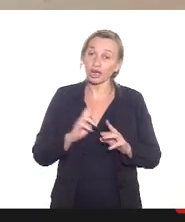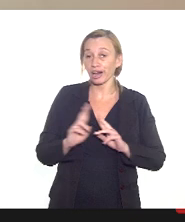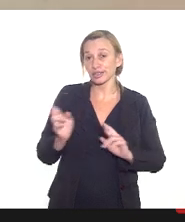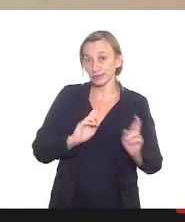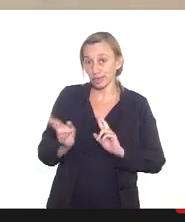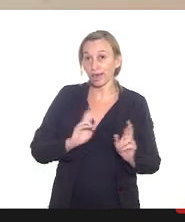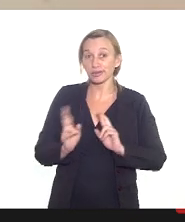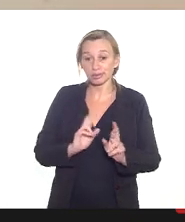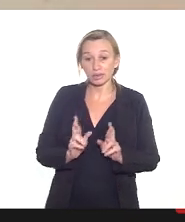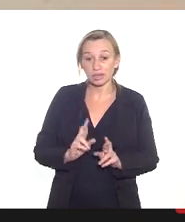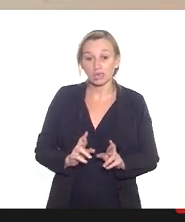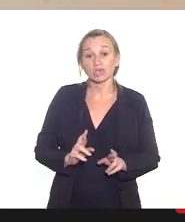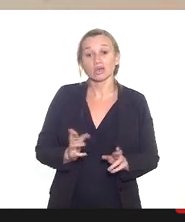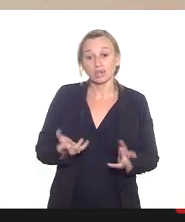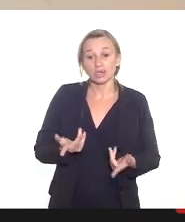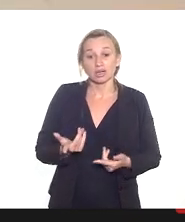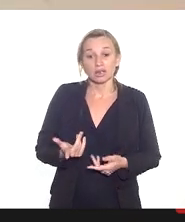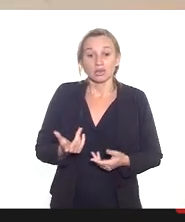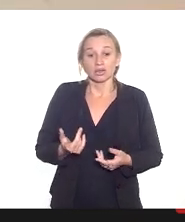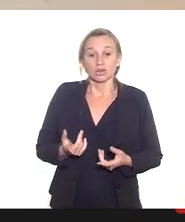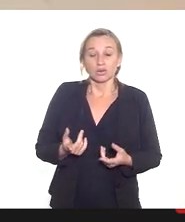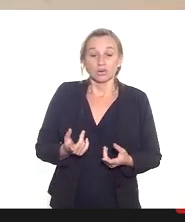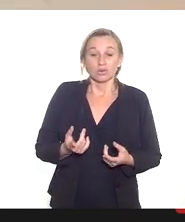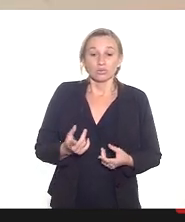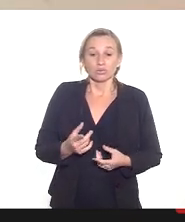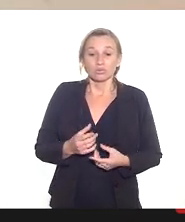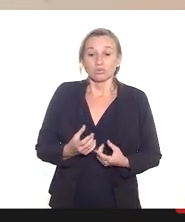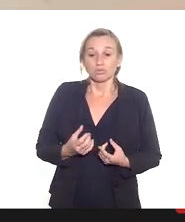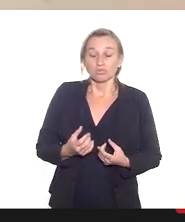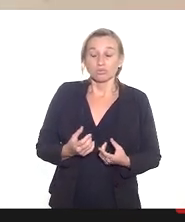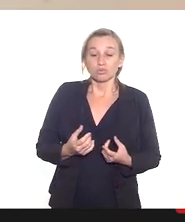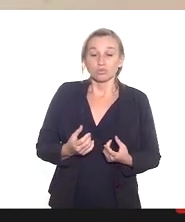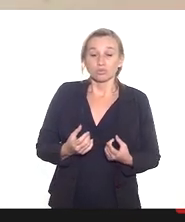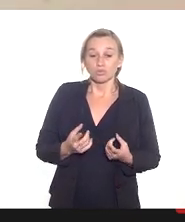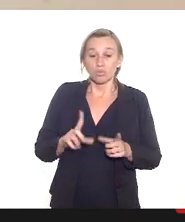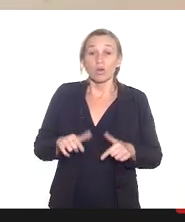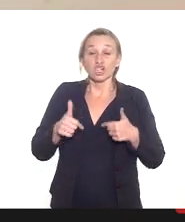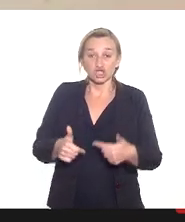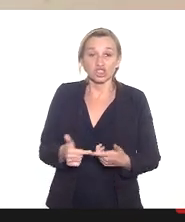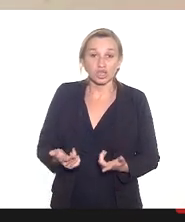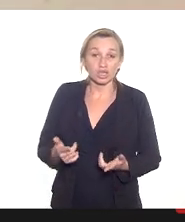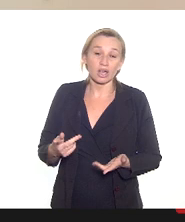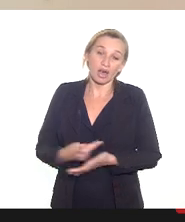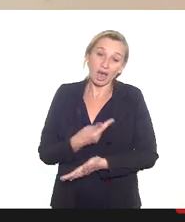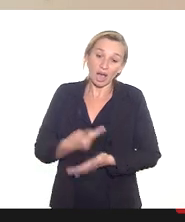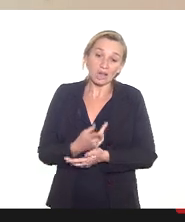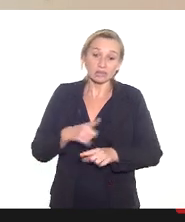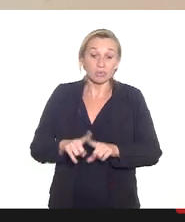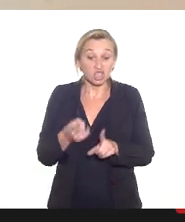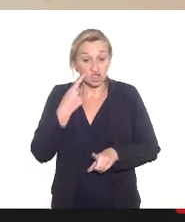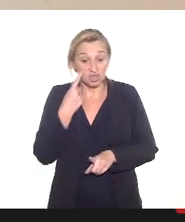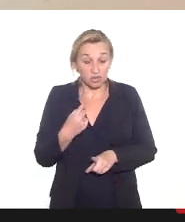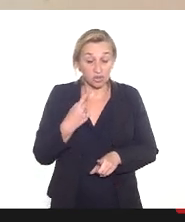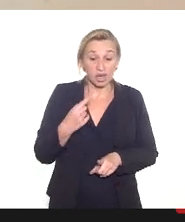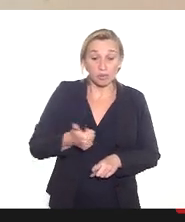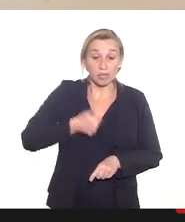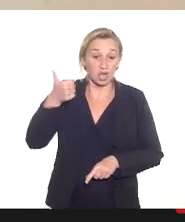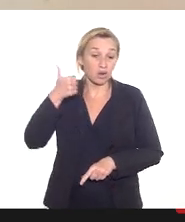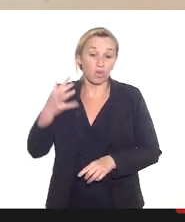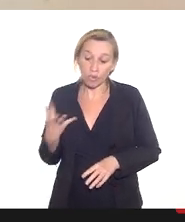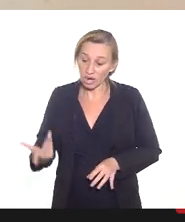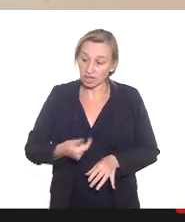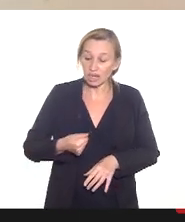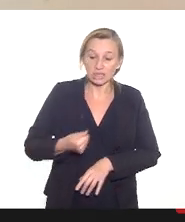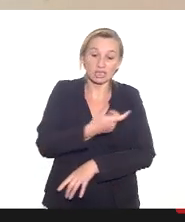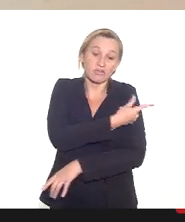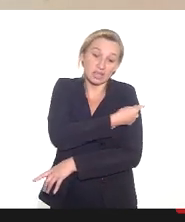com um evento adverso mas a gente vê que tem números o risco-benefício as vantagens da vacinação de qualquer